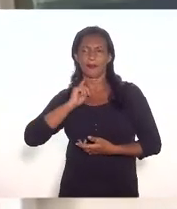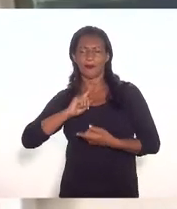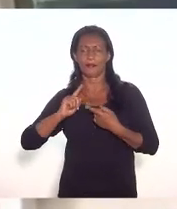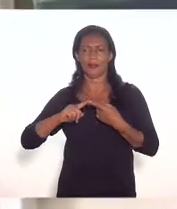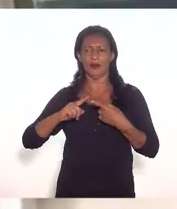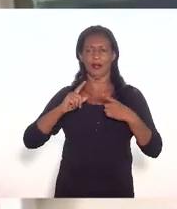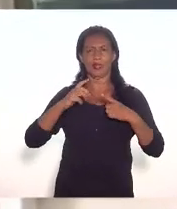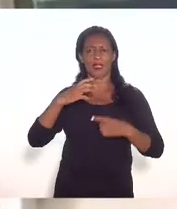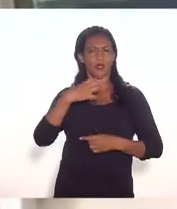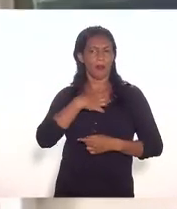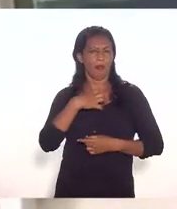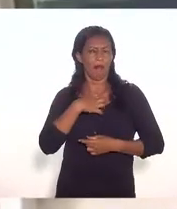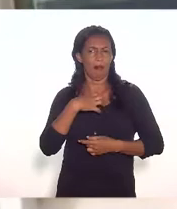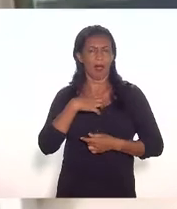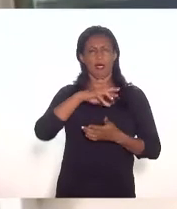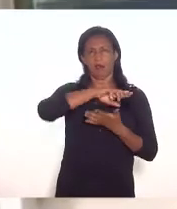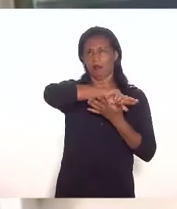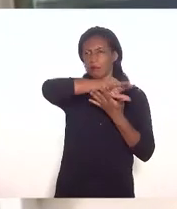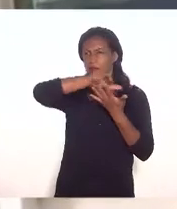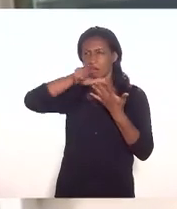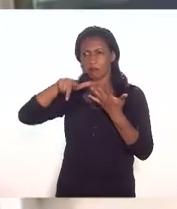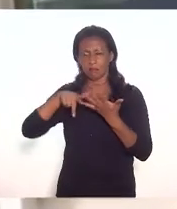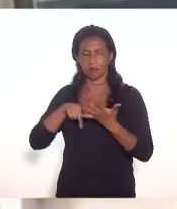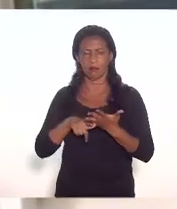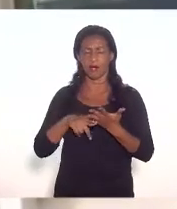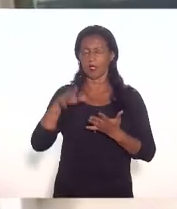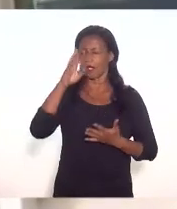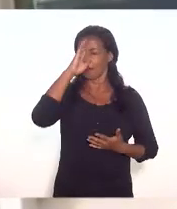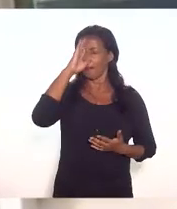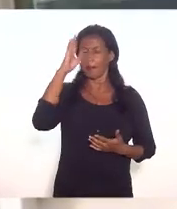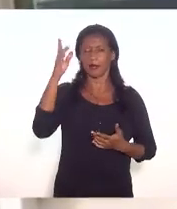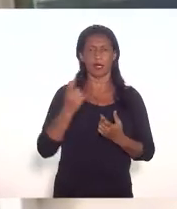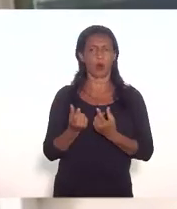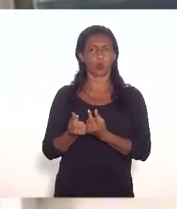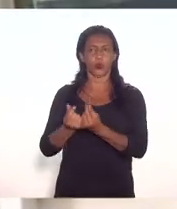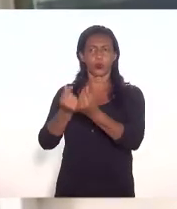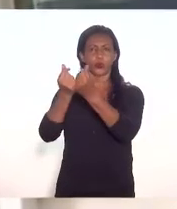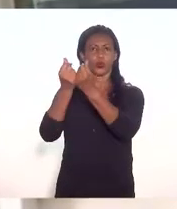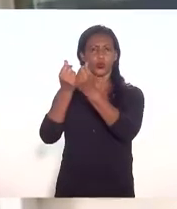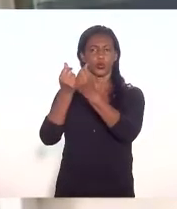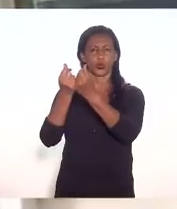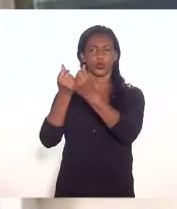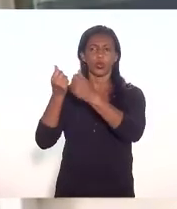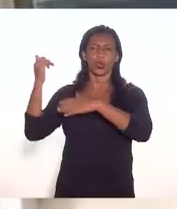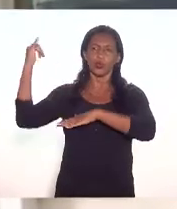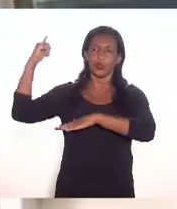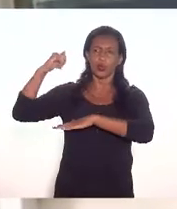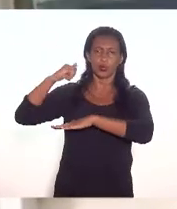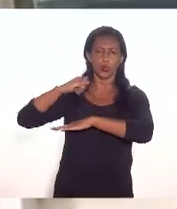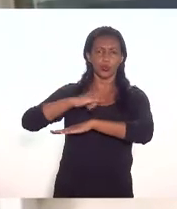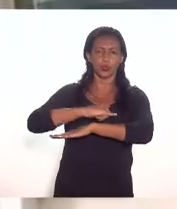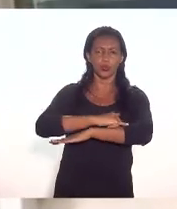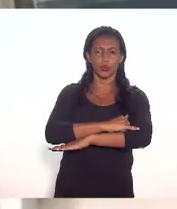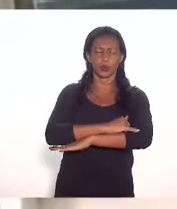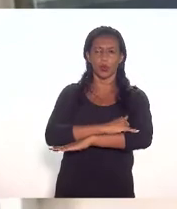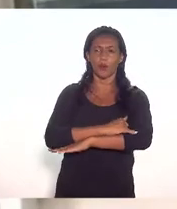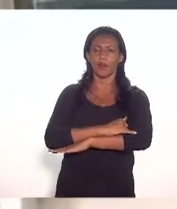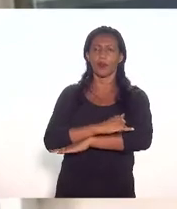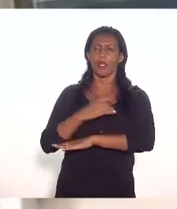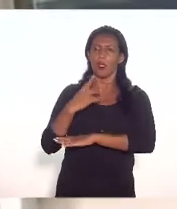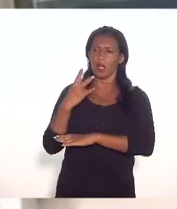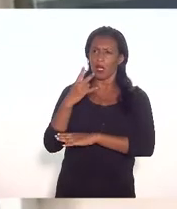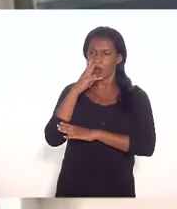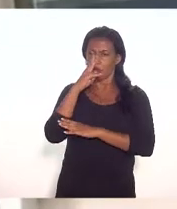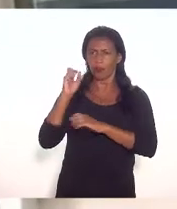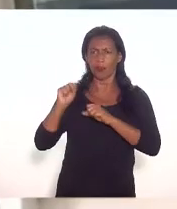e atua nos principais itens de custo de companhias aéreas portanto ele fortalece a competitividade do